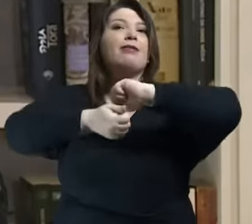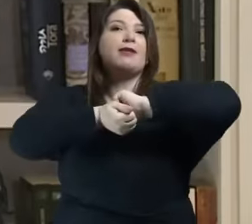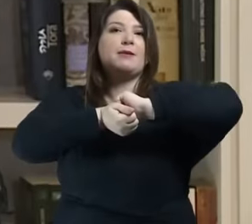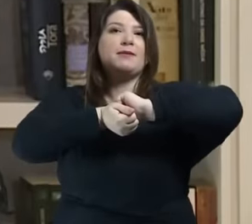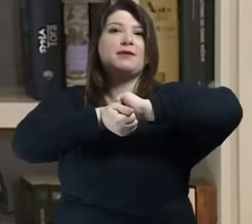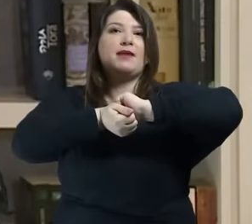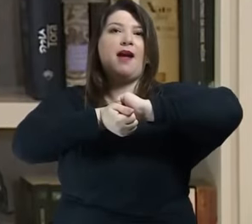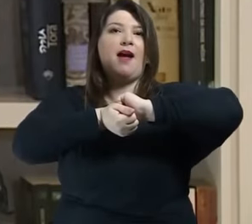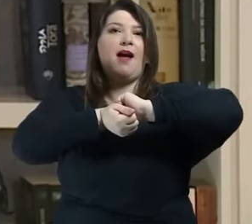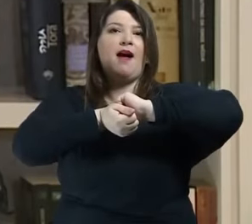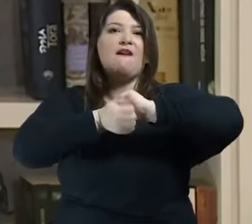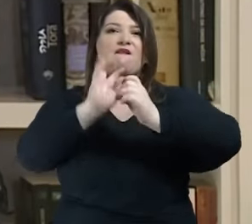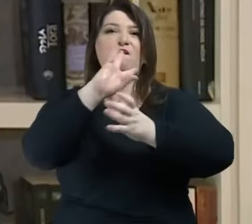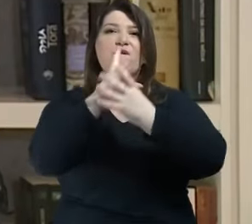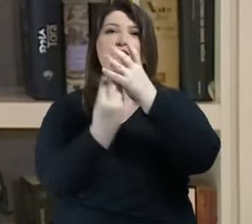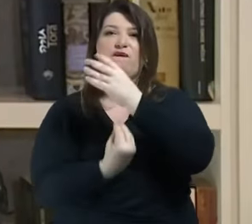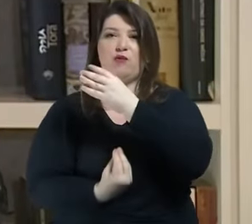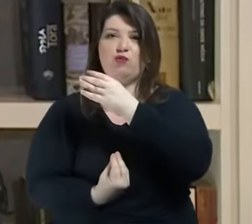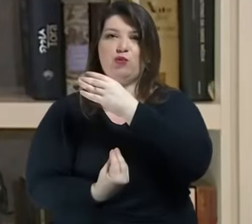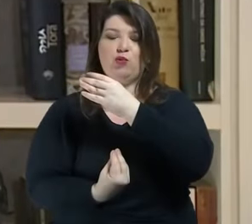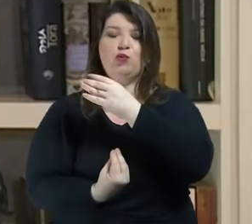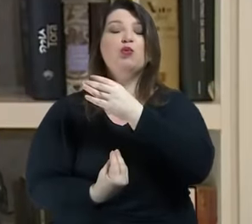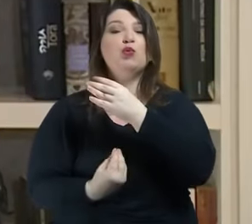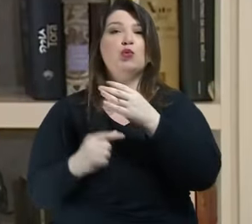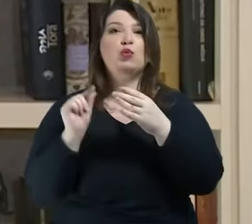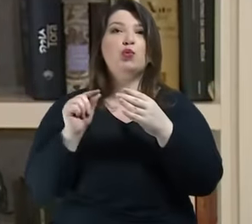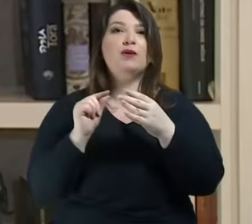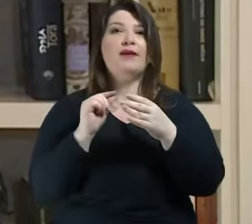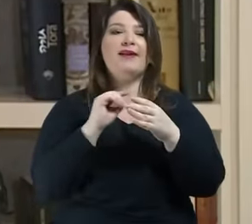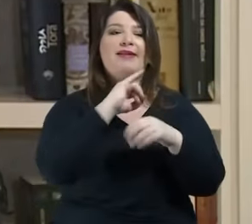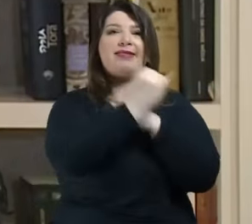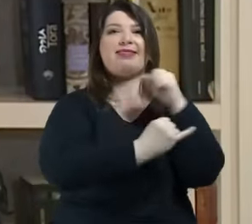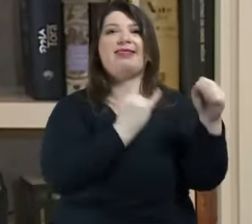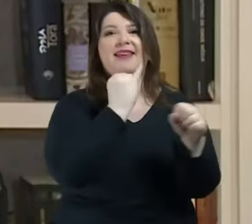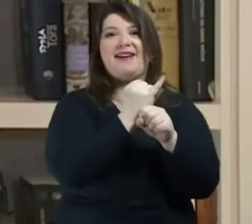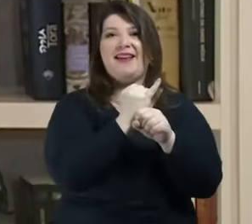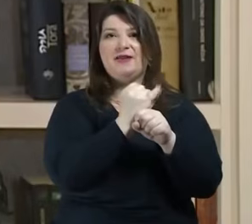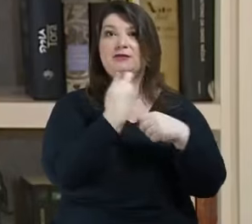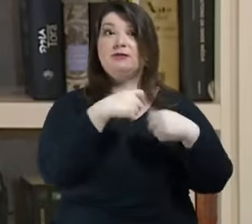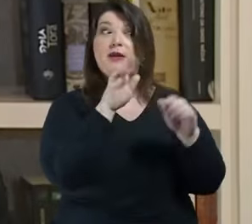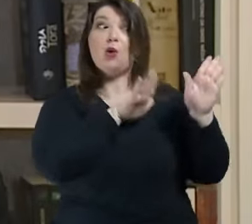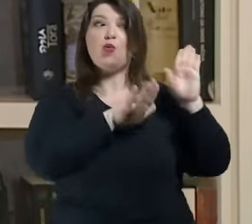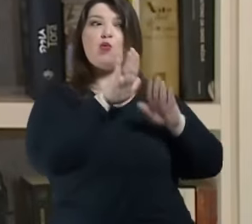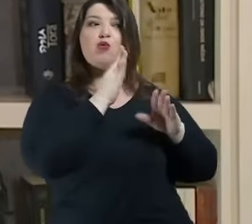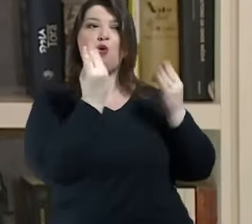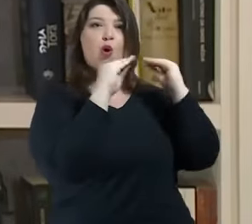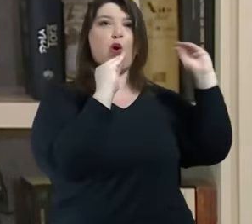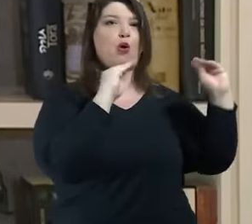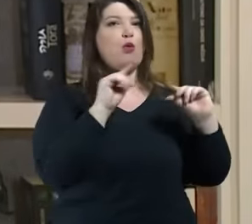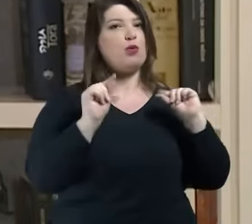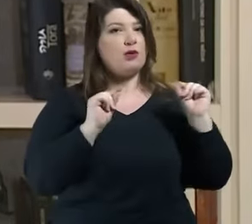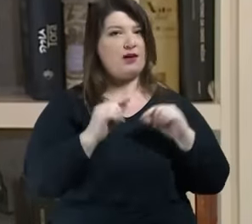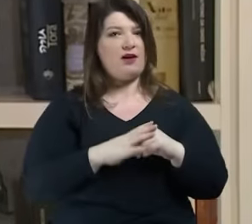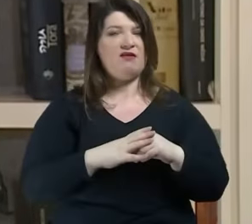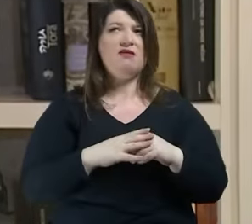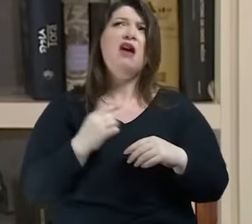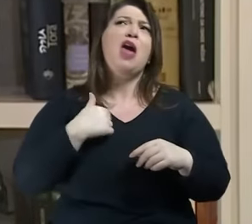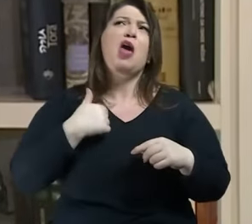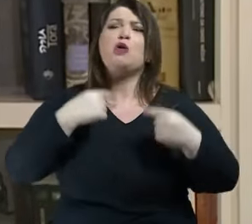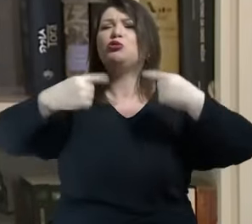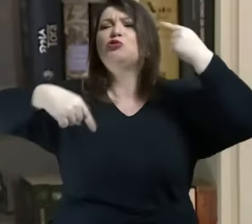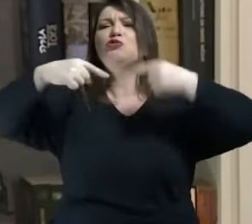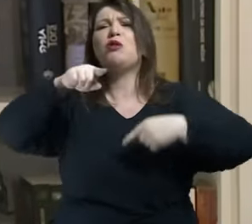um grande filtro chamado internet então então aqui eu não estou discutindo se você é um hipócrita ou você é